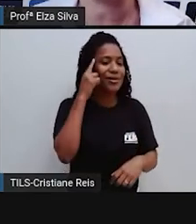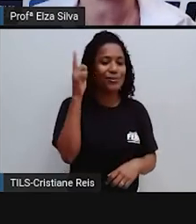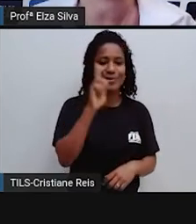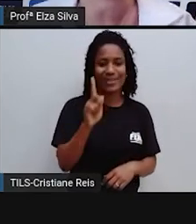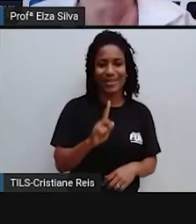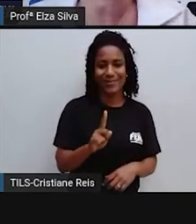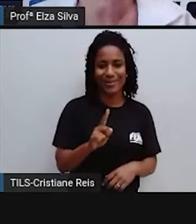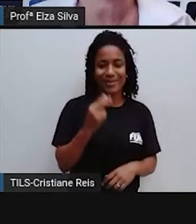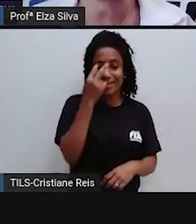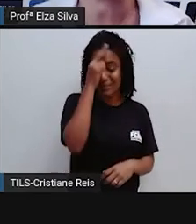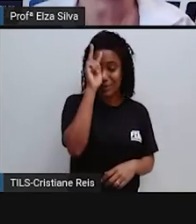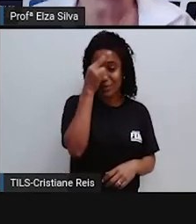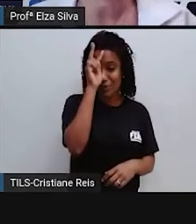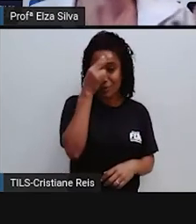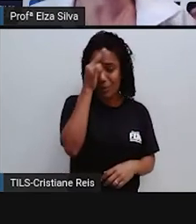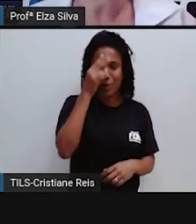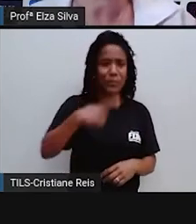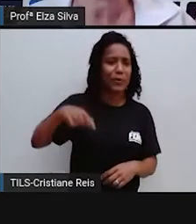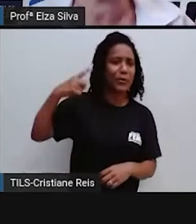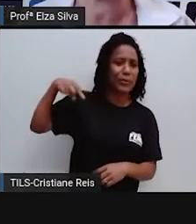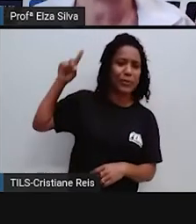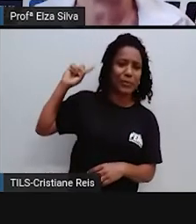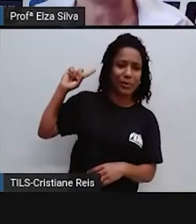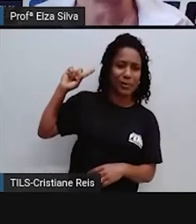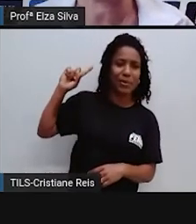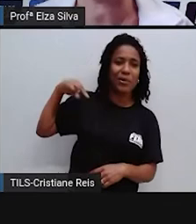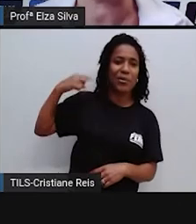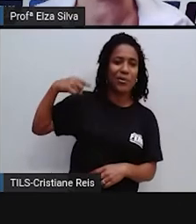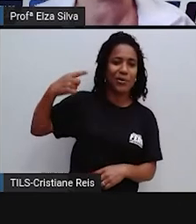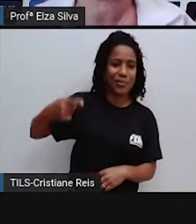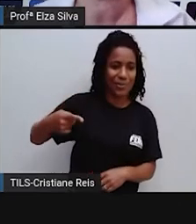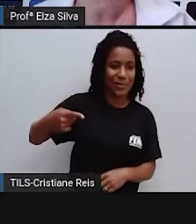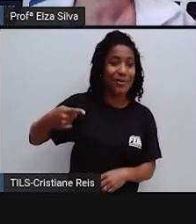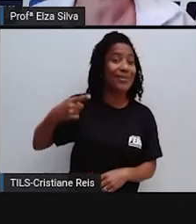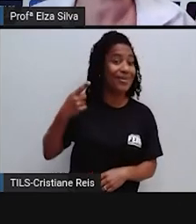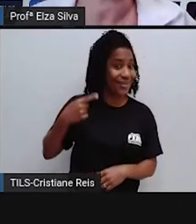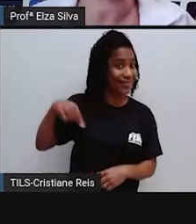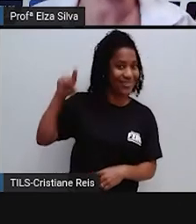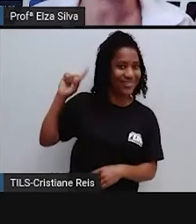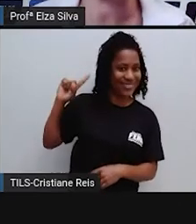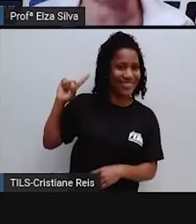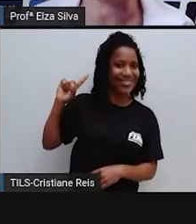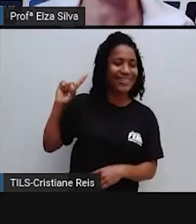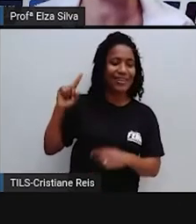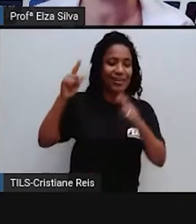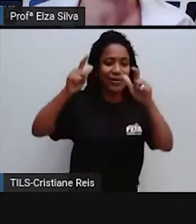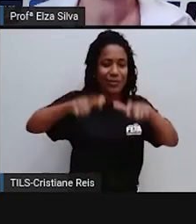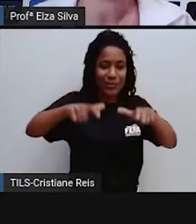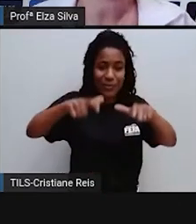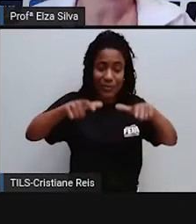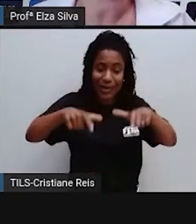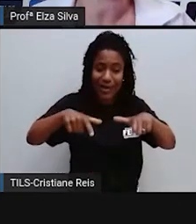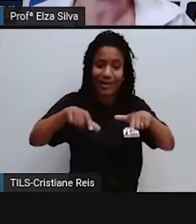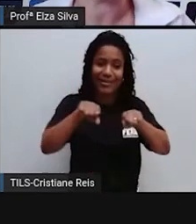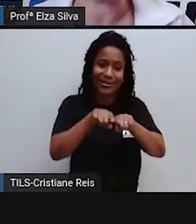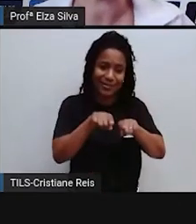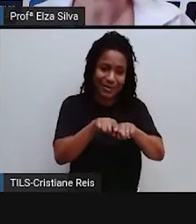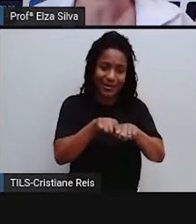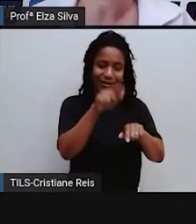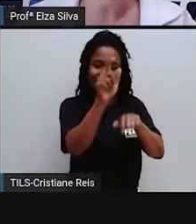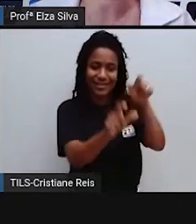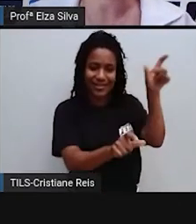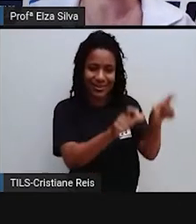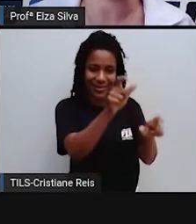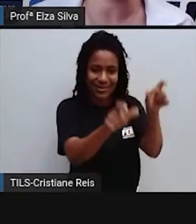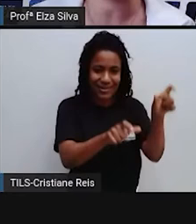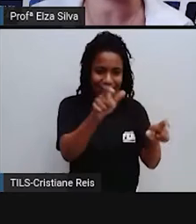história Aquela situação Aconteceu Num determinado tempo Num determinado espaço Com personagens